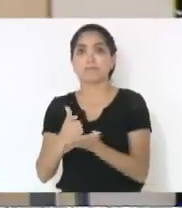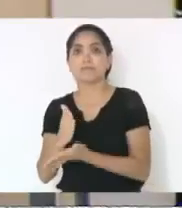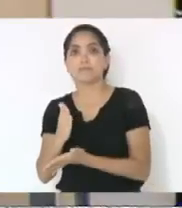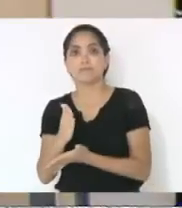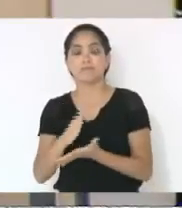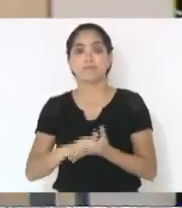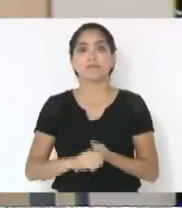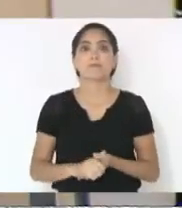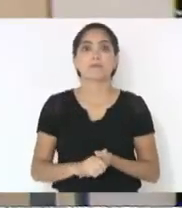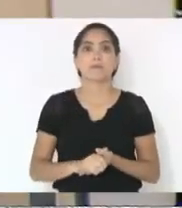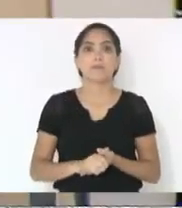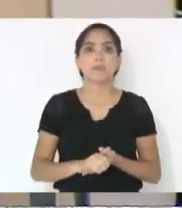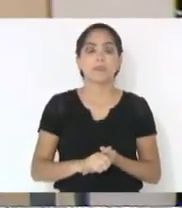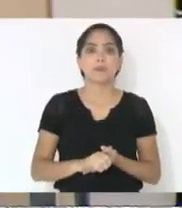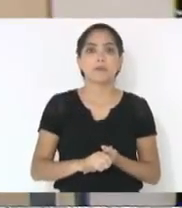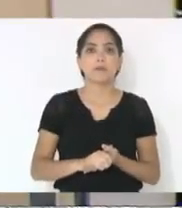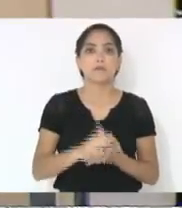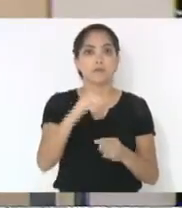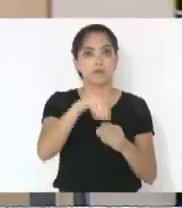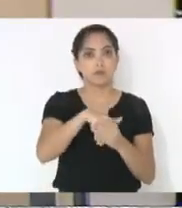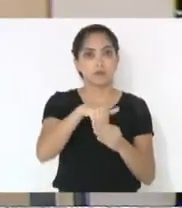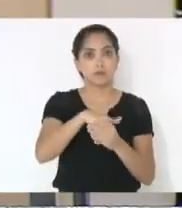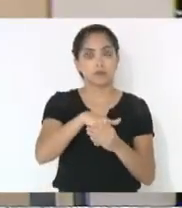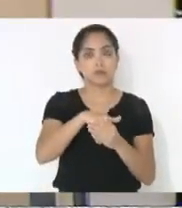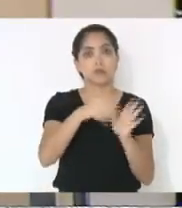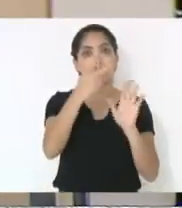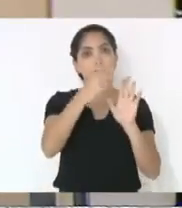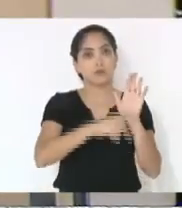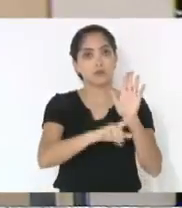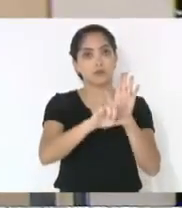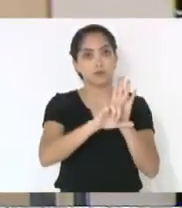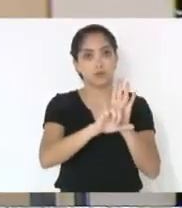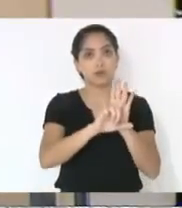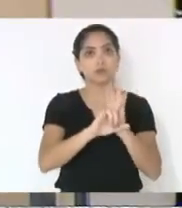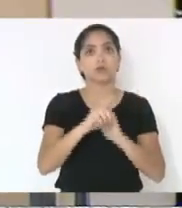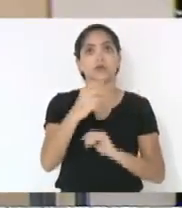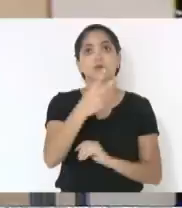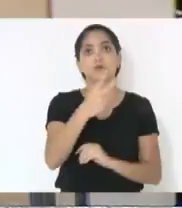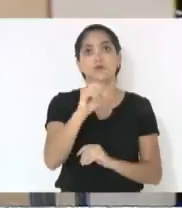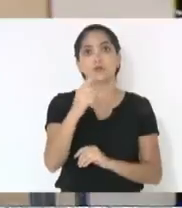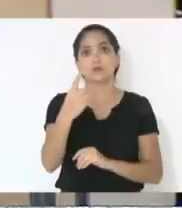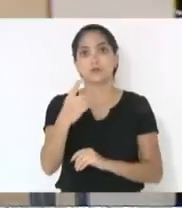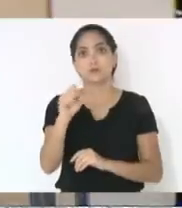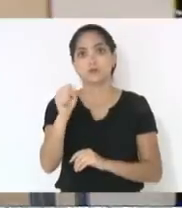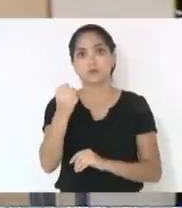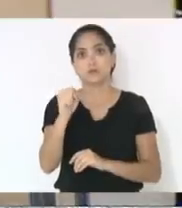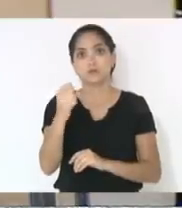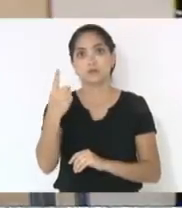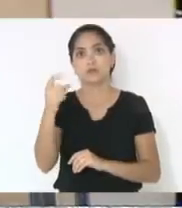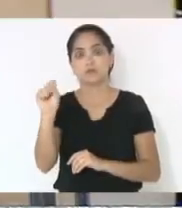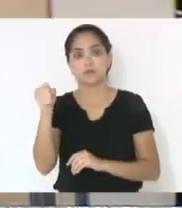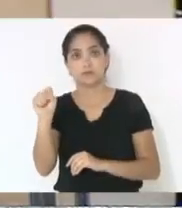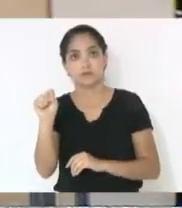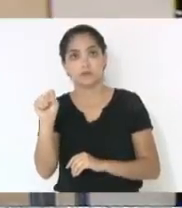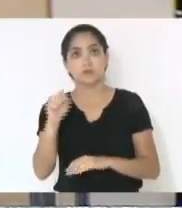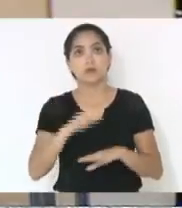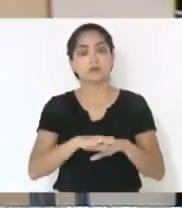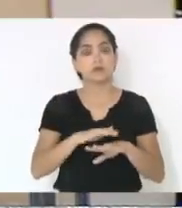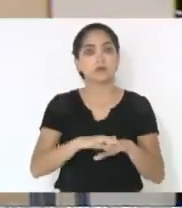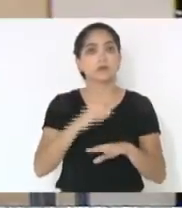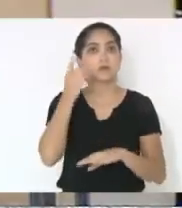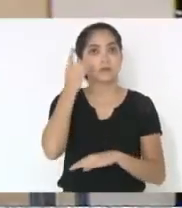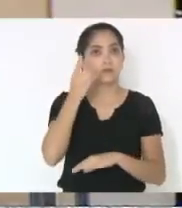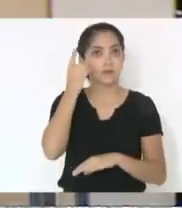Aprovado. Votação da redação final ao projeto de lei 201.8, de 2018, de autoria da